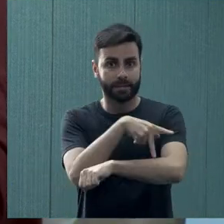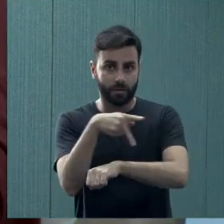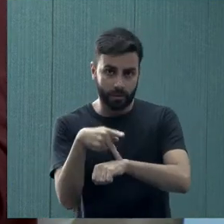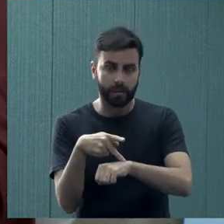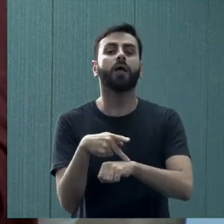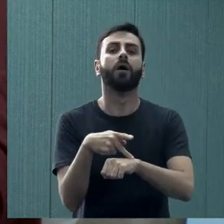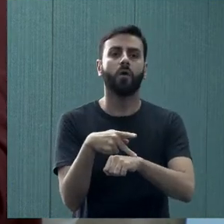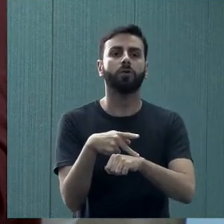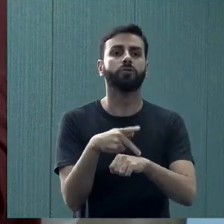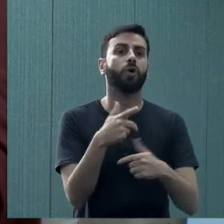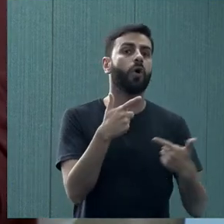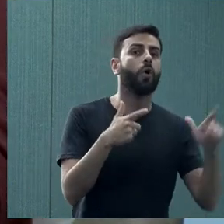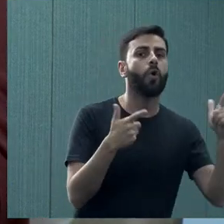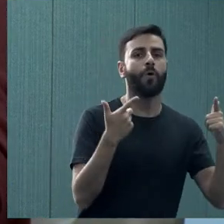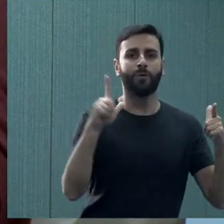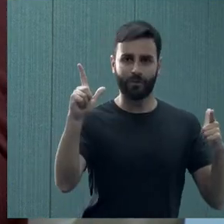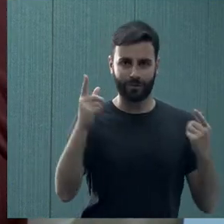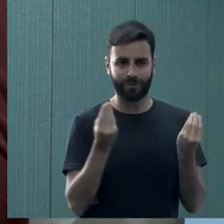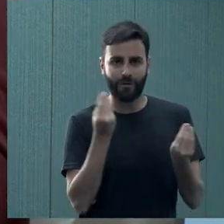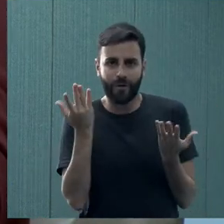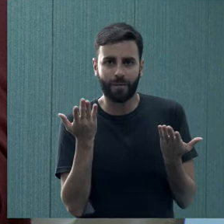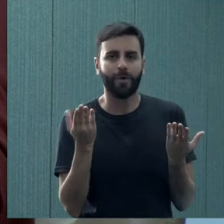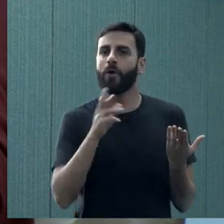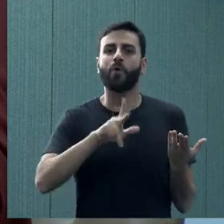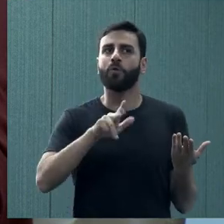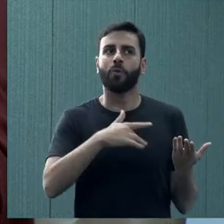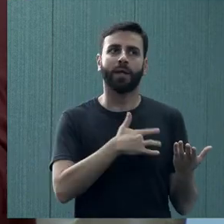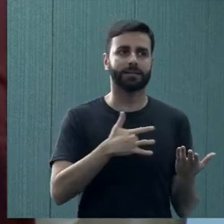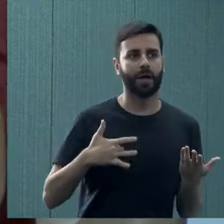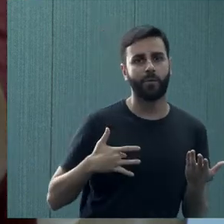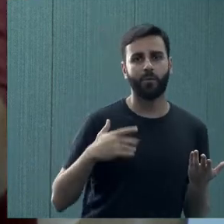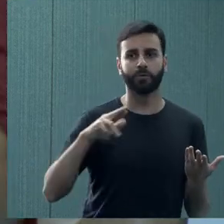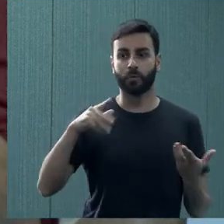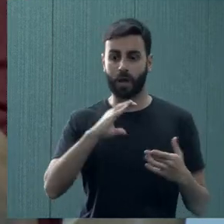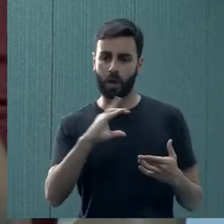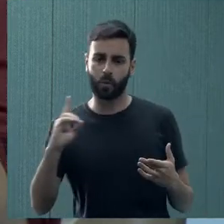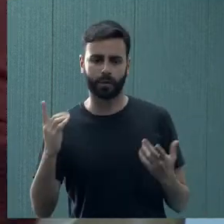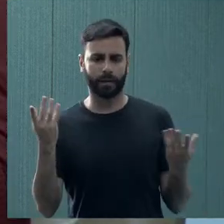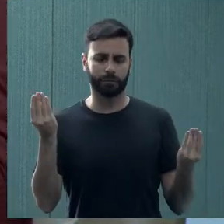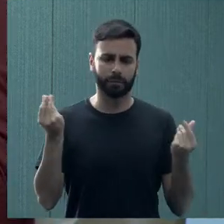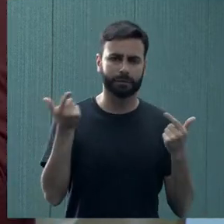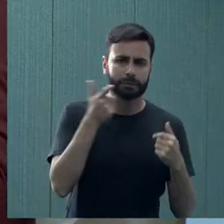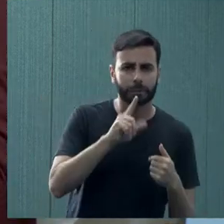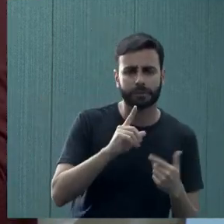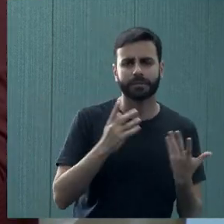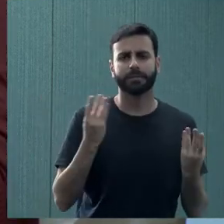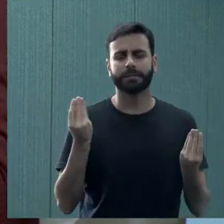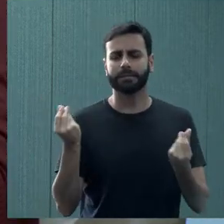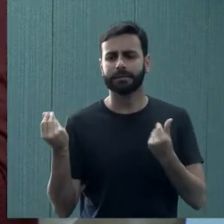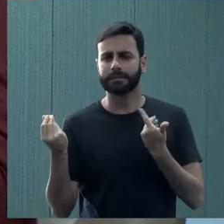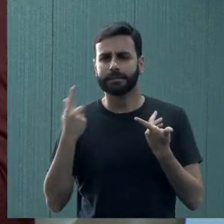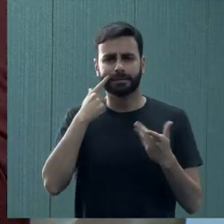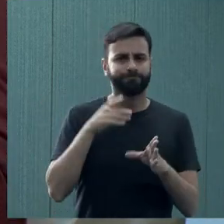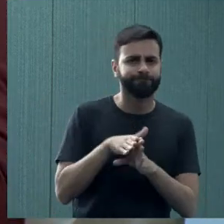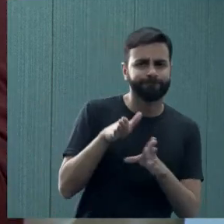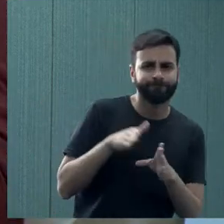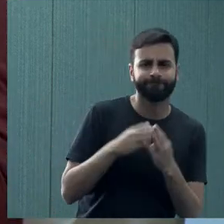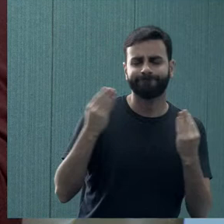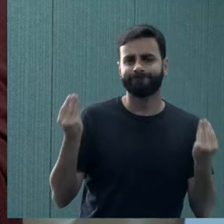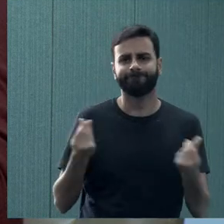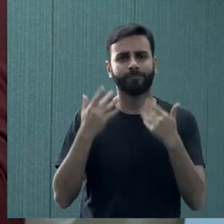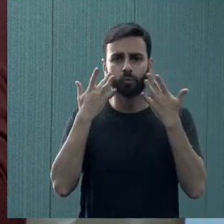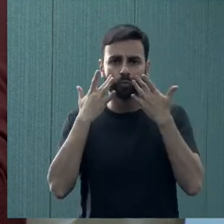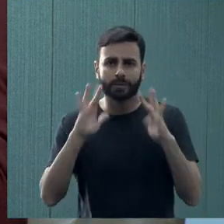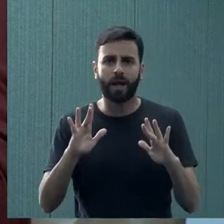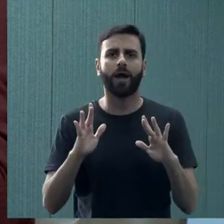esses casos que a gente fala que ficam no limbo, não tem para onde ir, o coordenador, às vezes, não consegue, o orientador pedagógico não